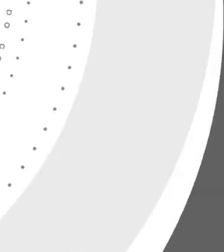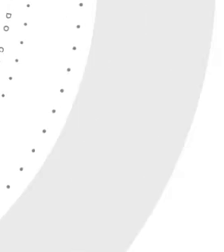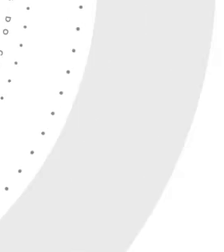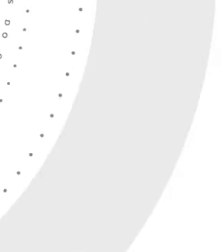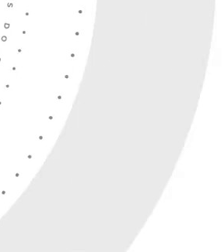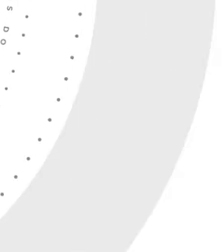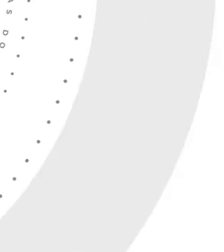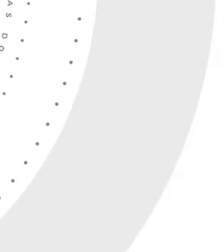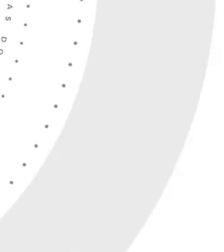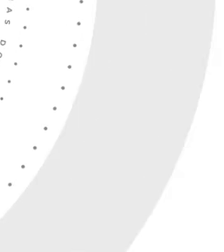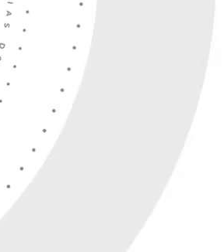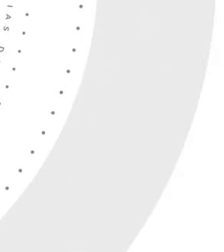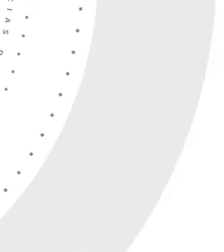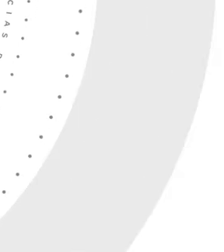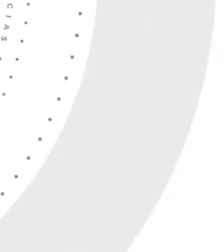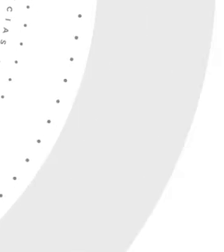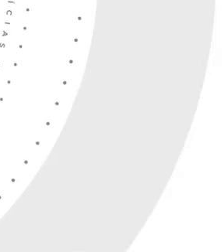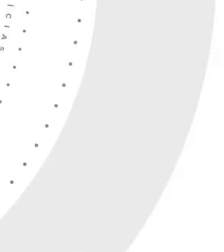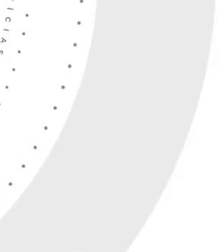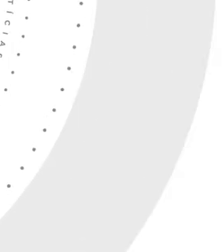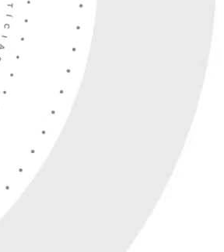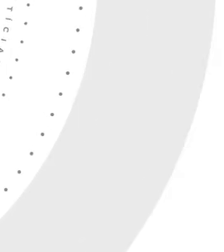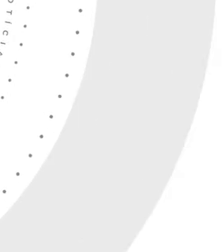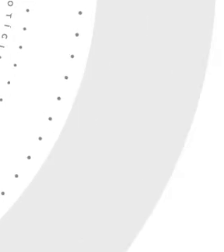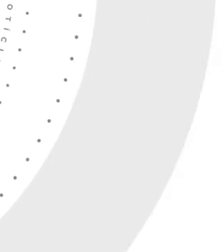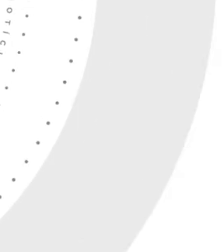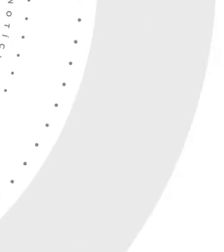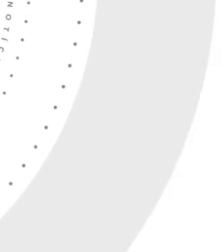E Ponto Gov de hoje fica por aqui.